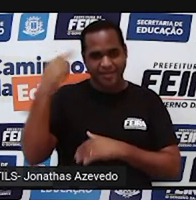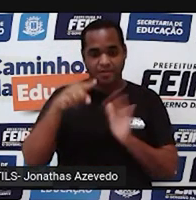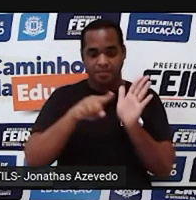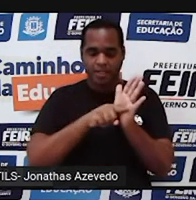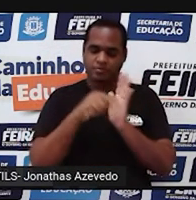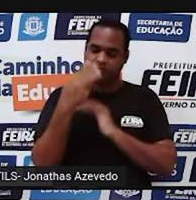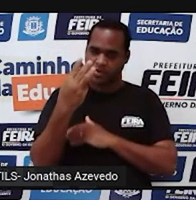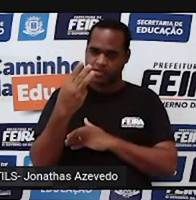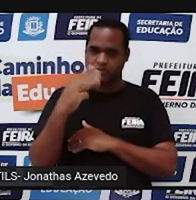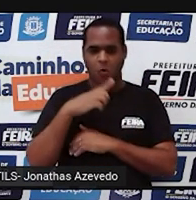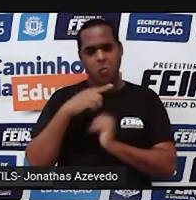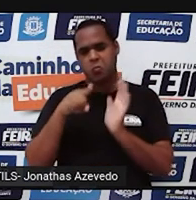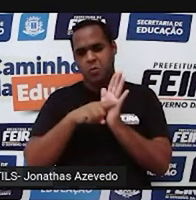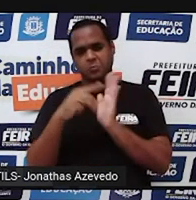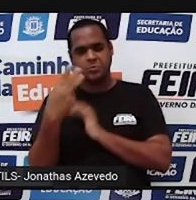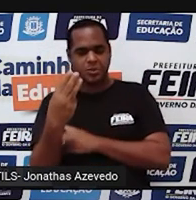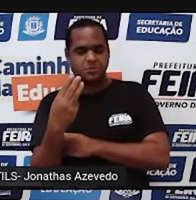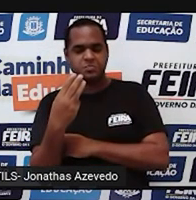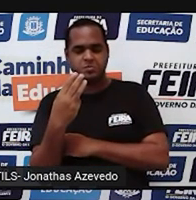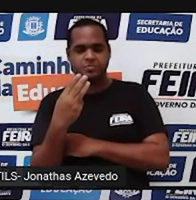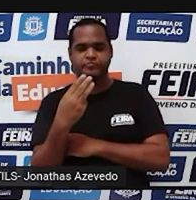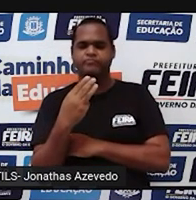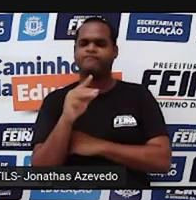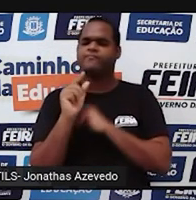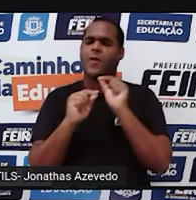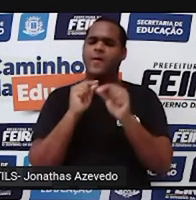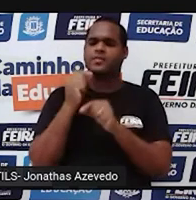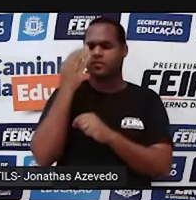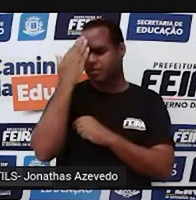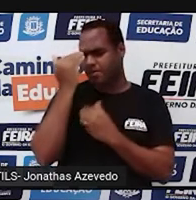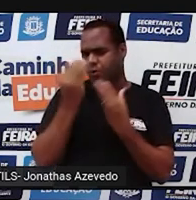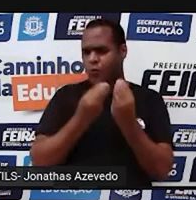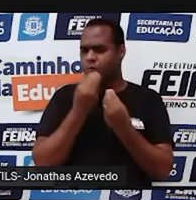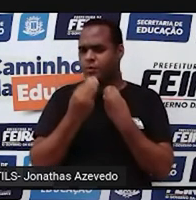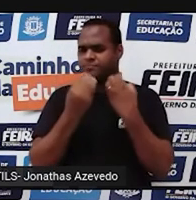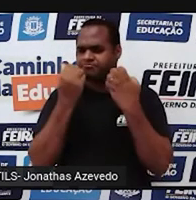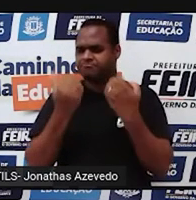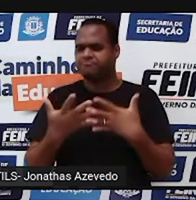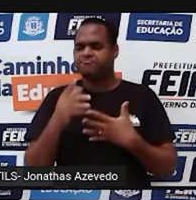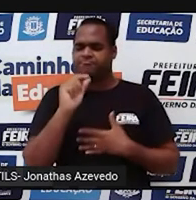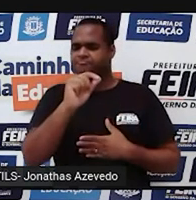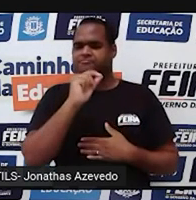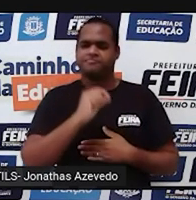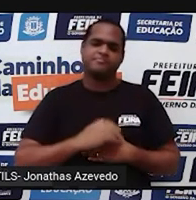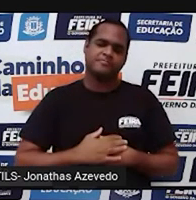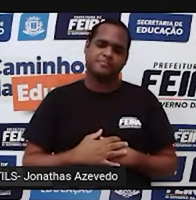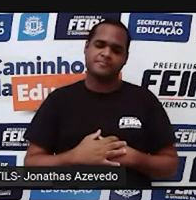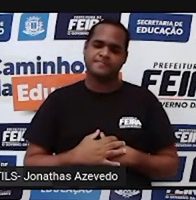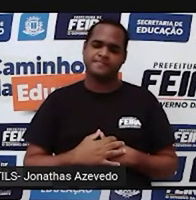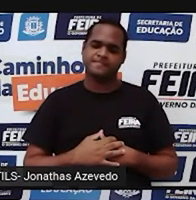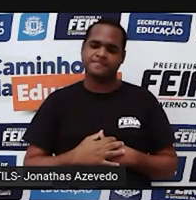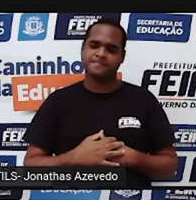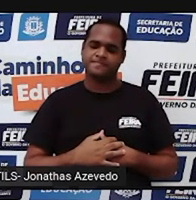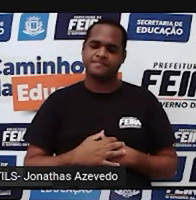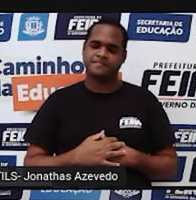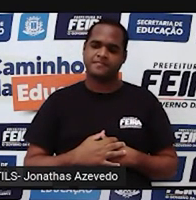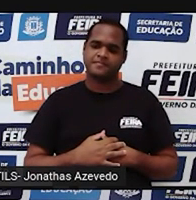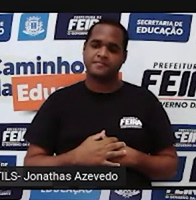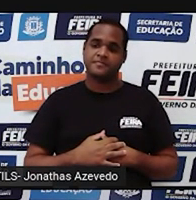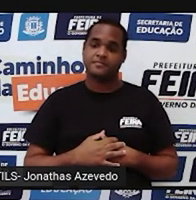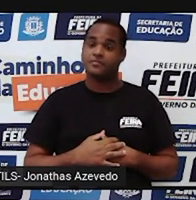negativo ou menos 3. Como é que a gente vai fazer esse menos 3, né? Virar,